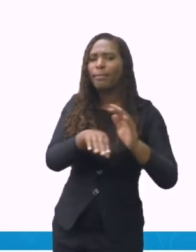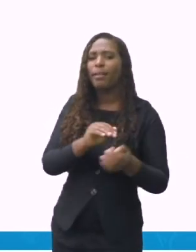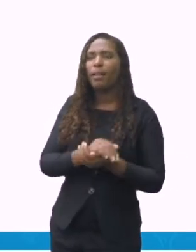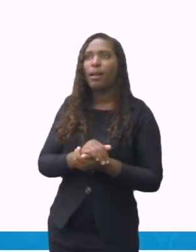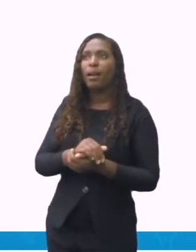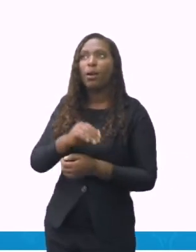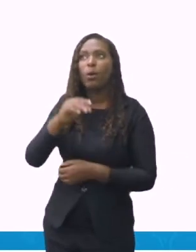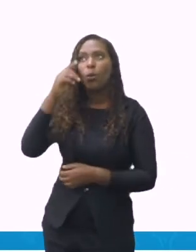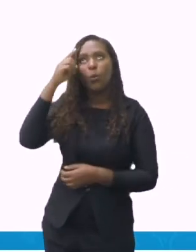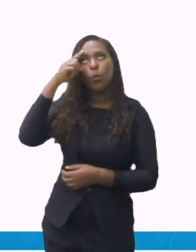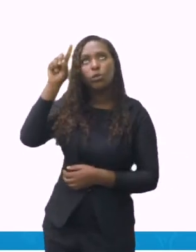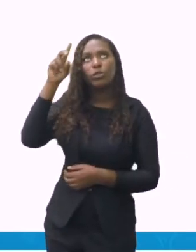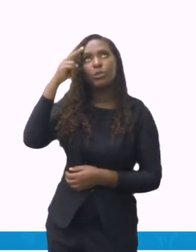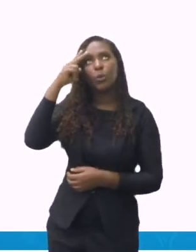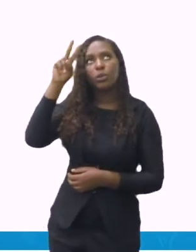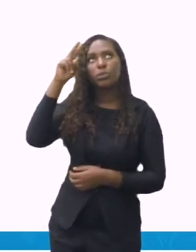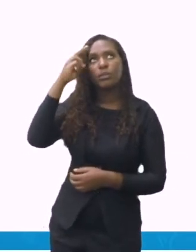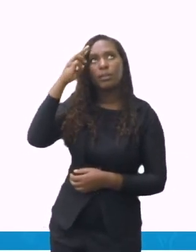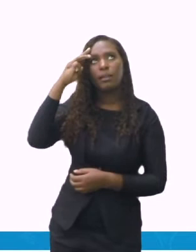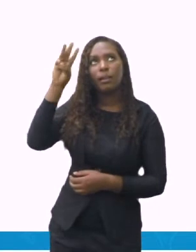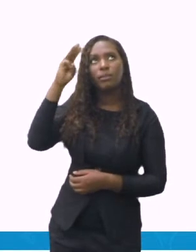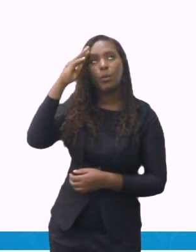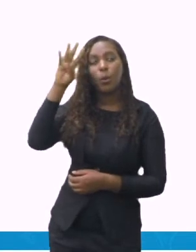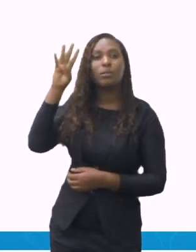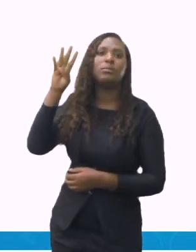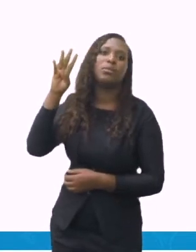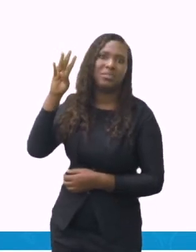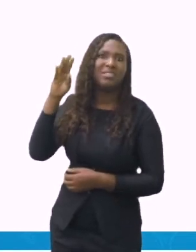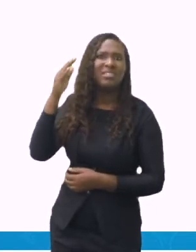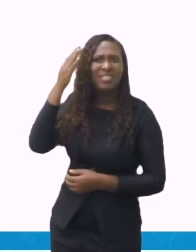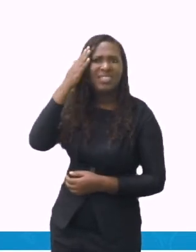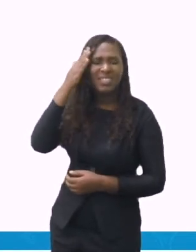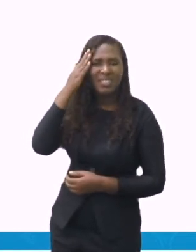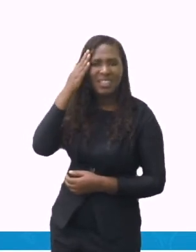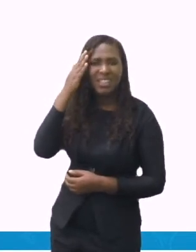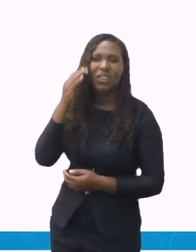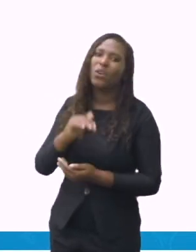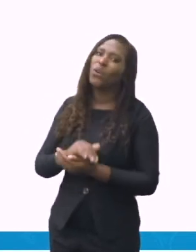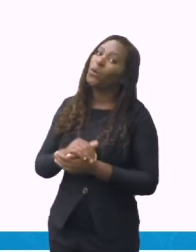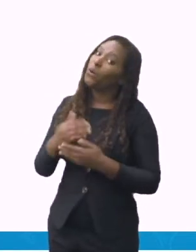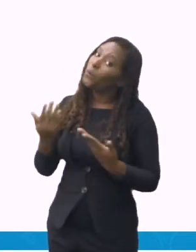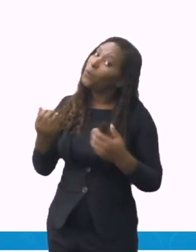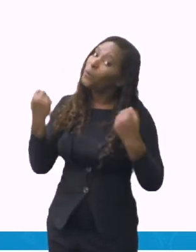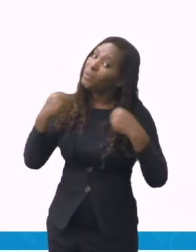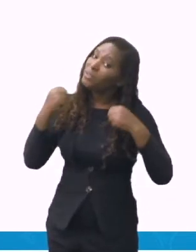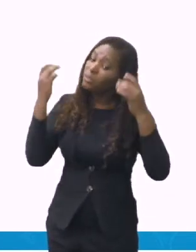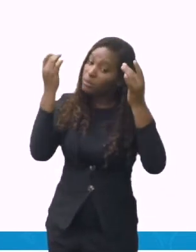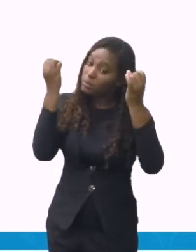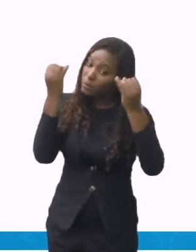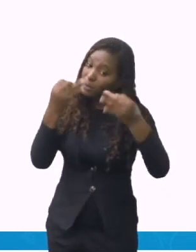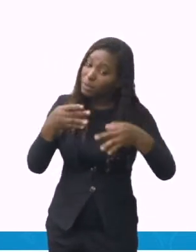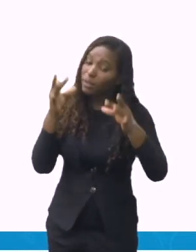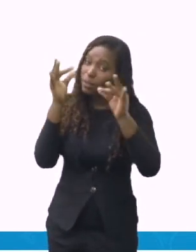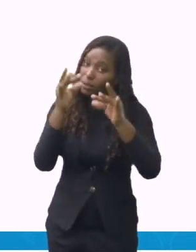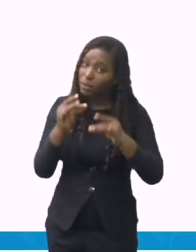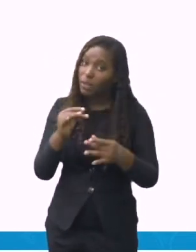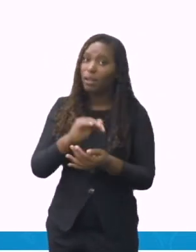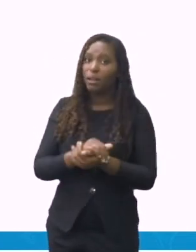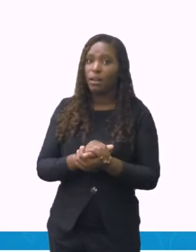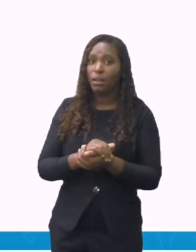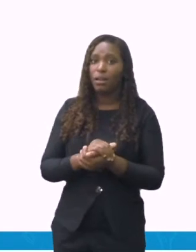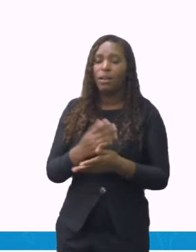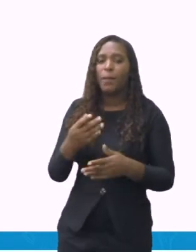boa a minha receita. E o passo a passo. Começa onde? Depois eu preciso fazer o quê? Depois o quê que eu